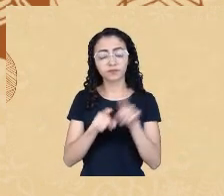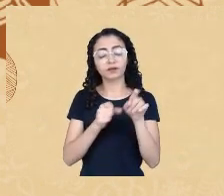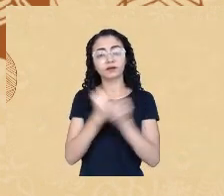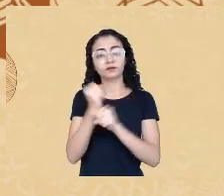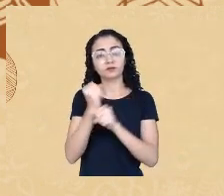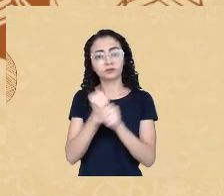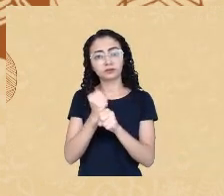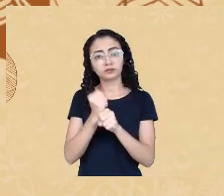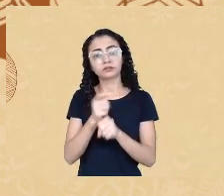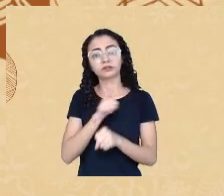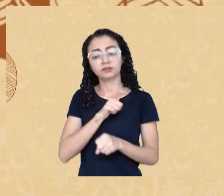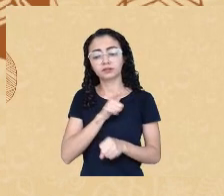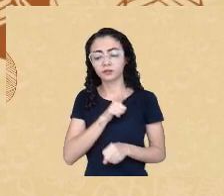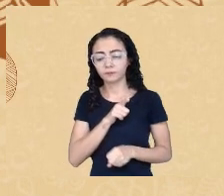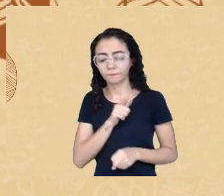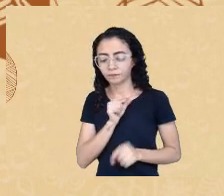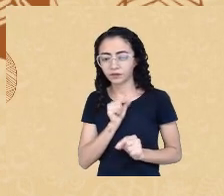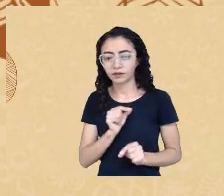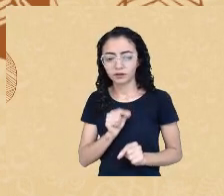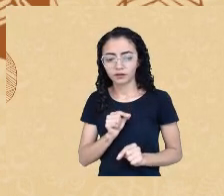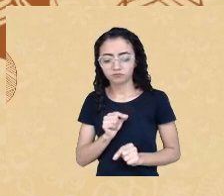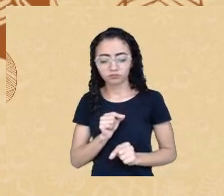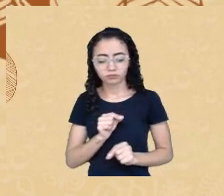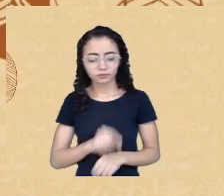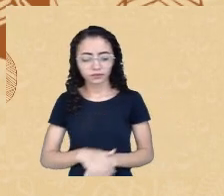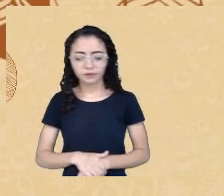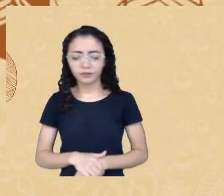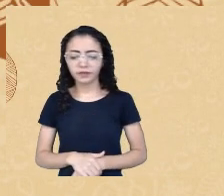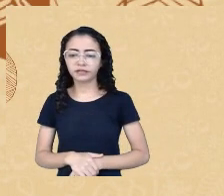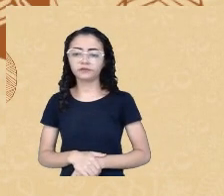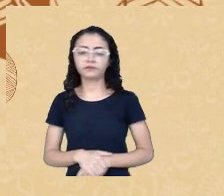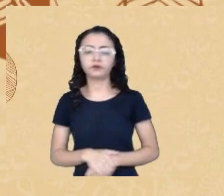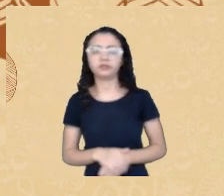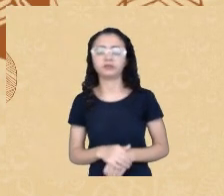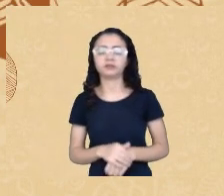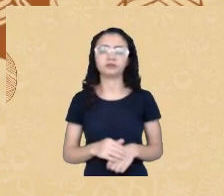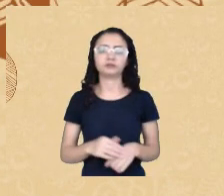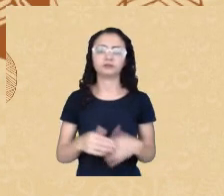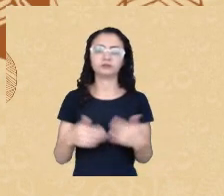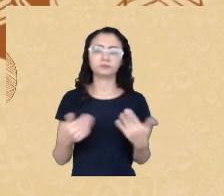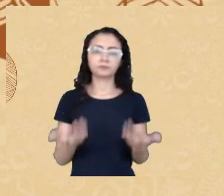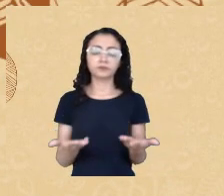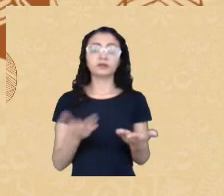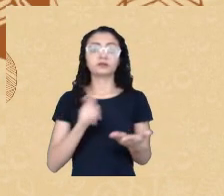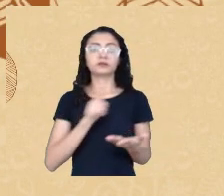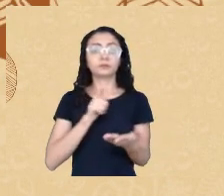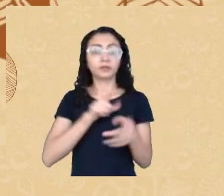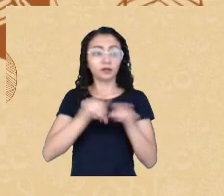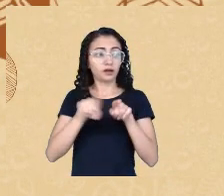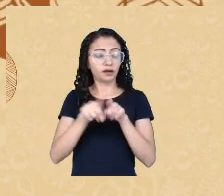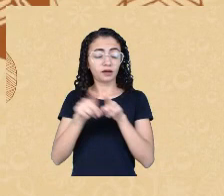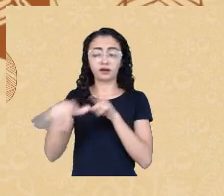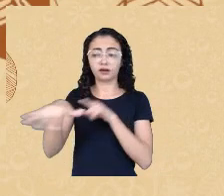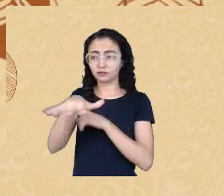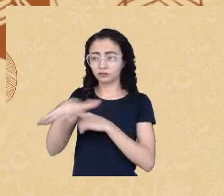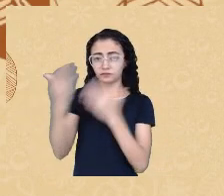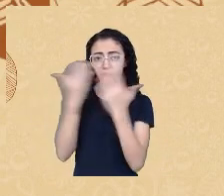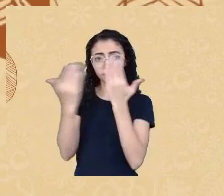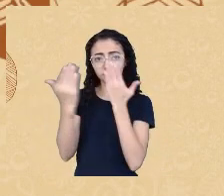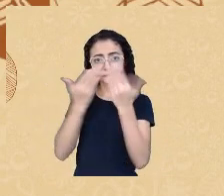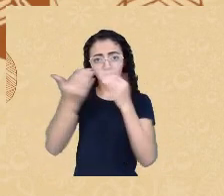a comunidade de psicólogas e psicólogos não poderão elaborar, validar, traduzir,